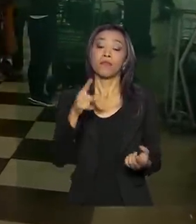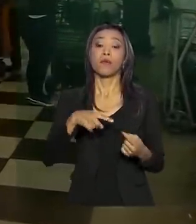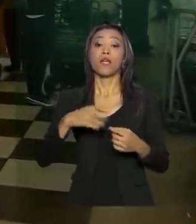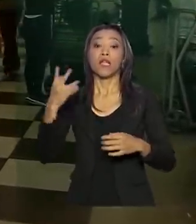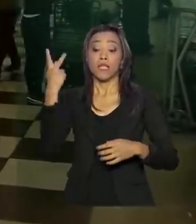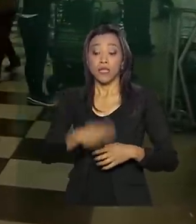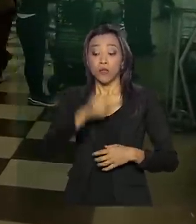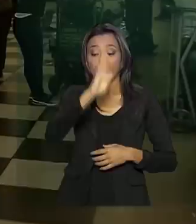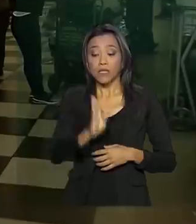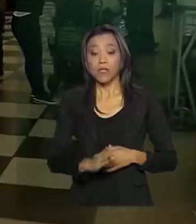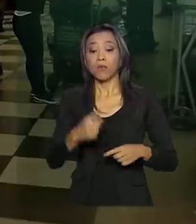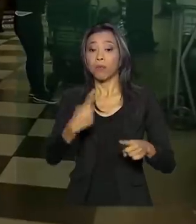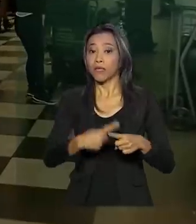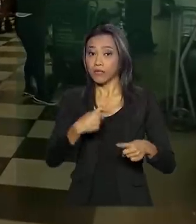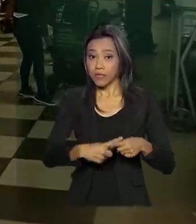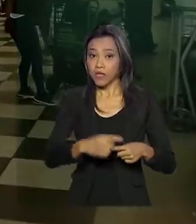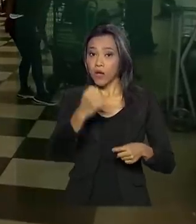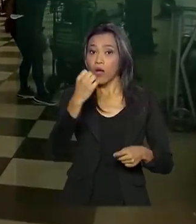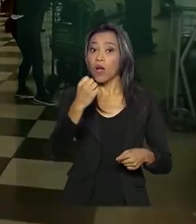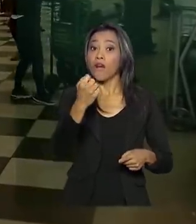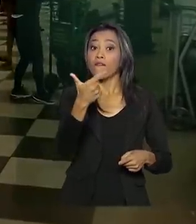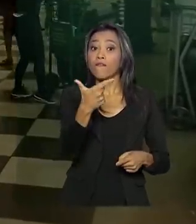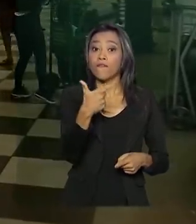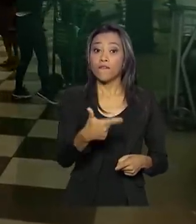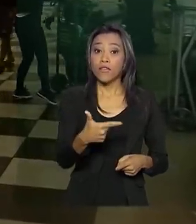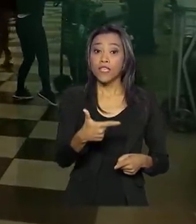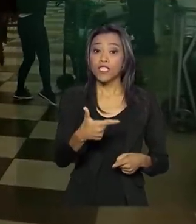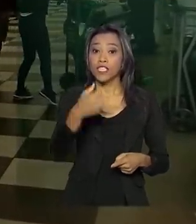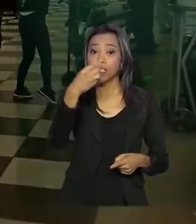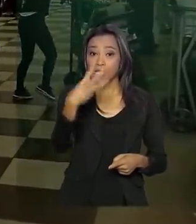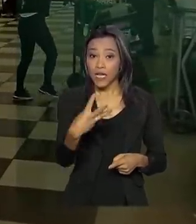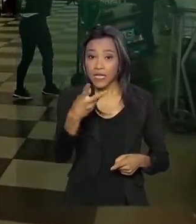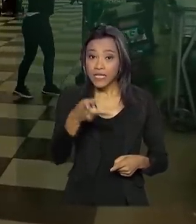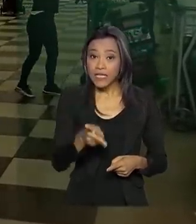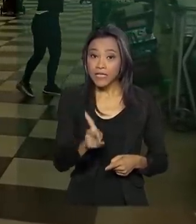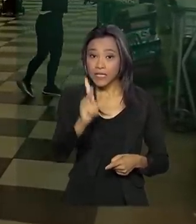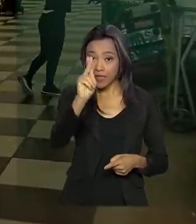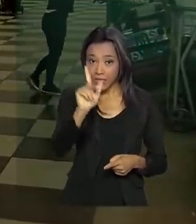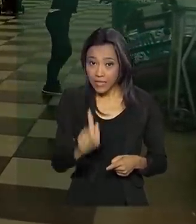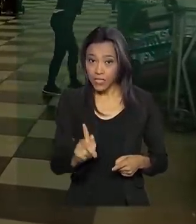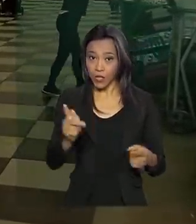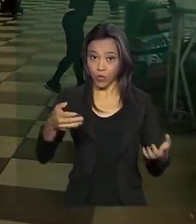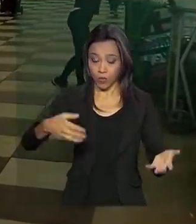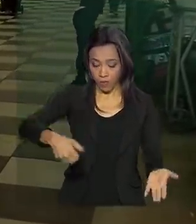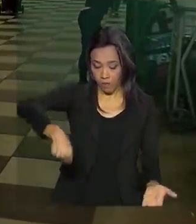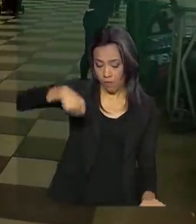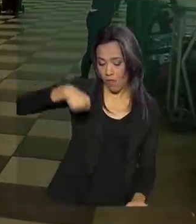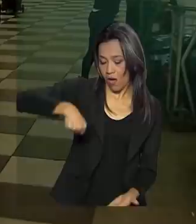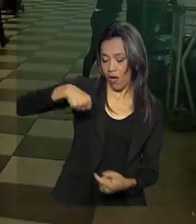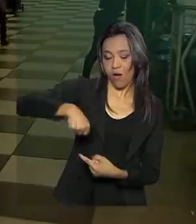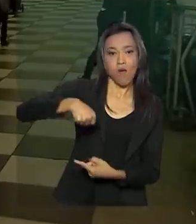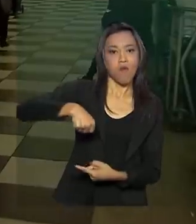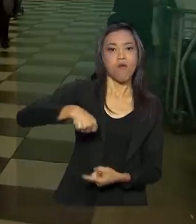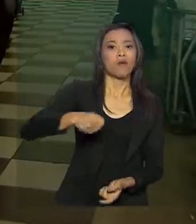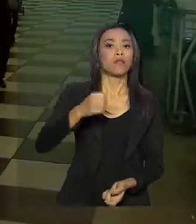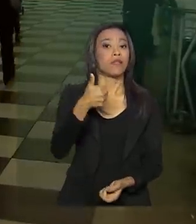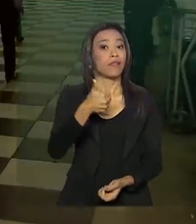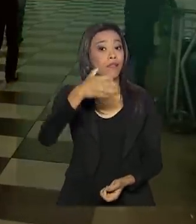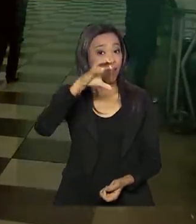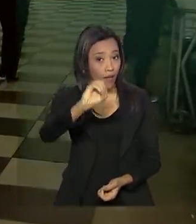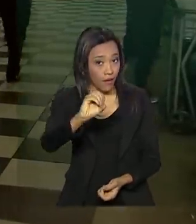permitido despachar bagagens com até 23 quilos. Bagagens de mão devem ter até 10 quilos,